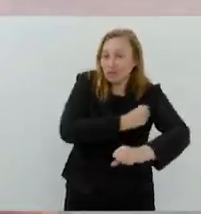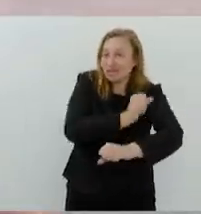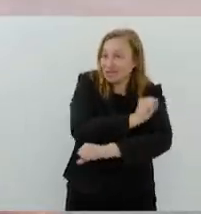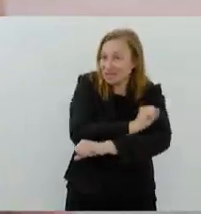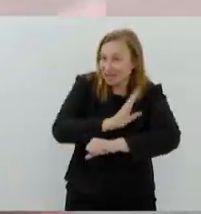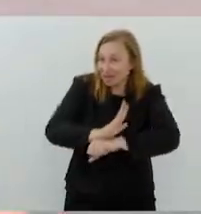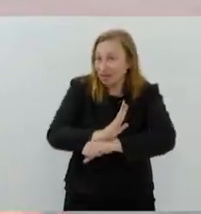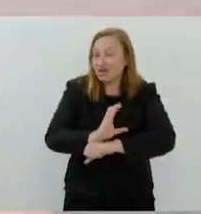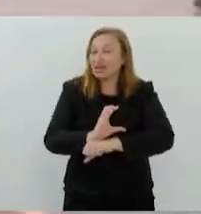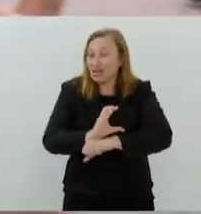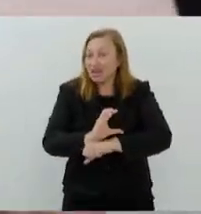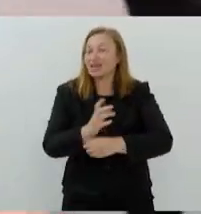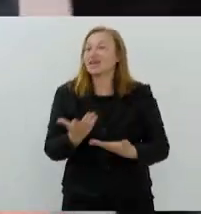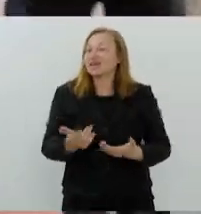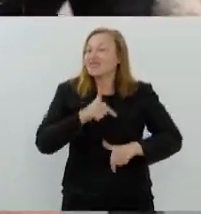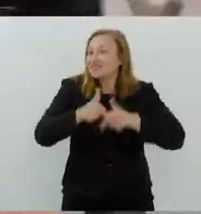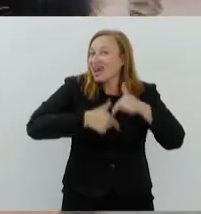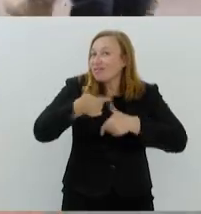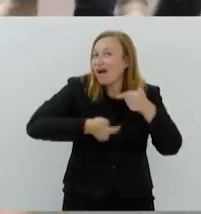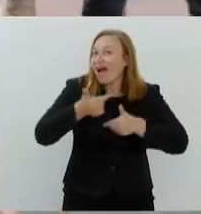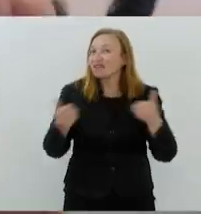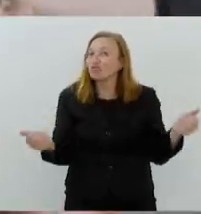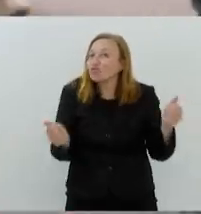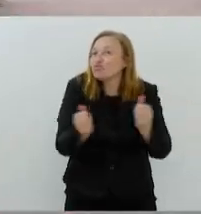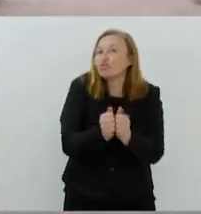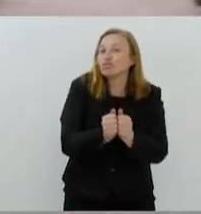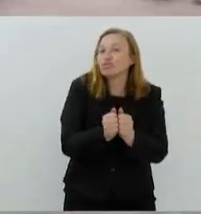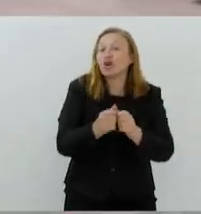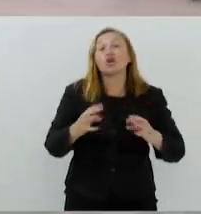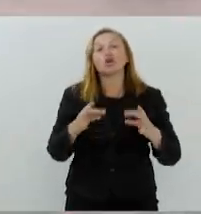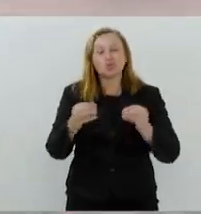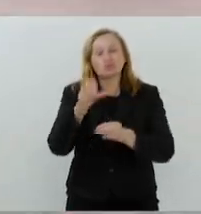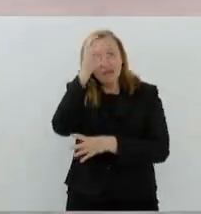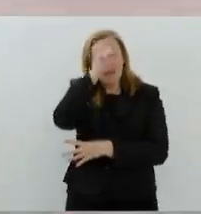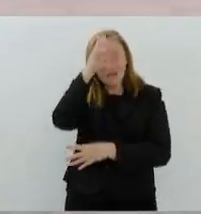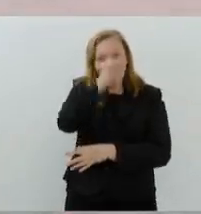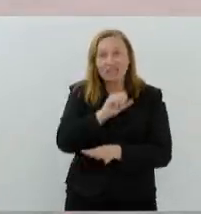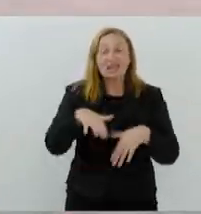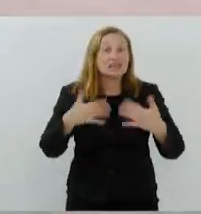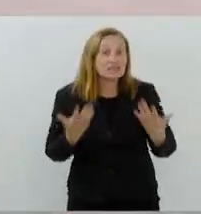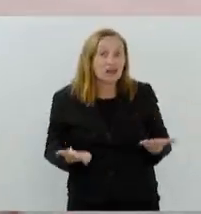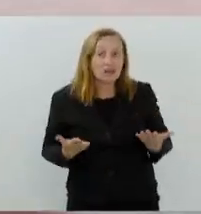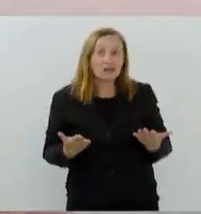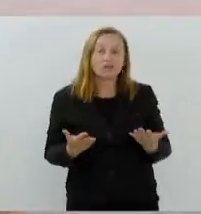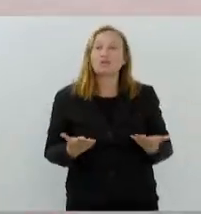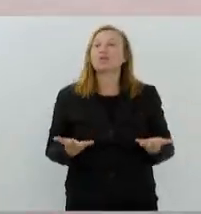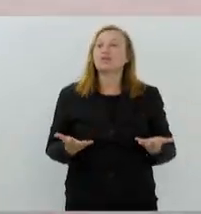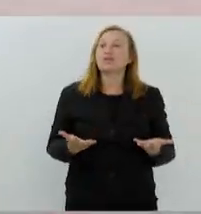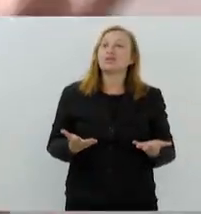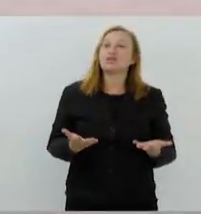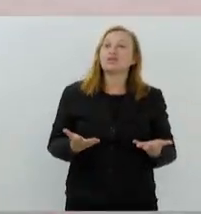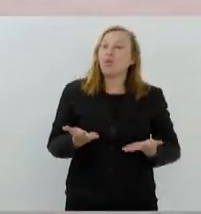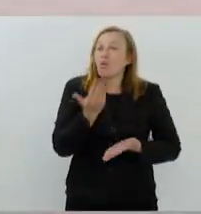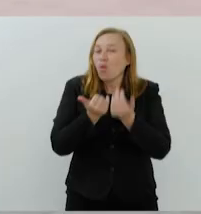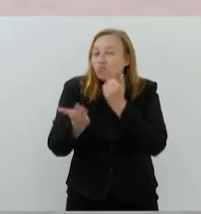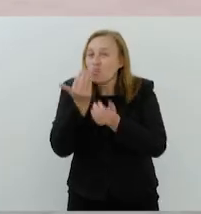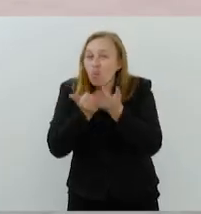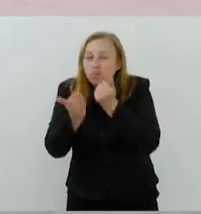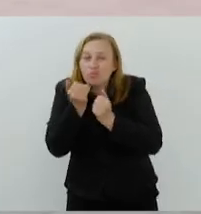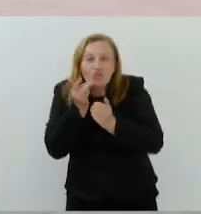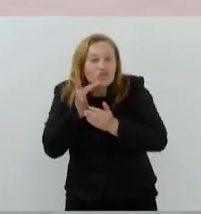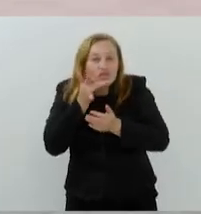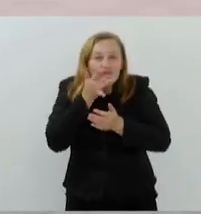operem e trabalhem aquilo que estão aprendendo. Então o público, além de comer comidinhas